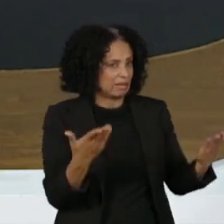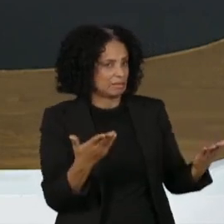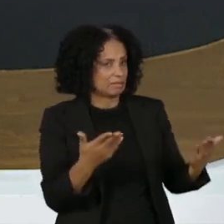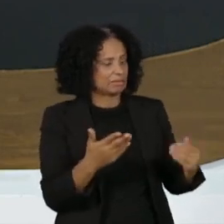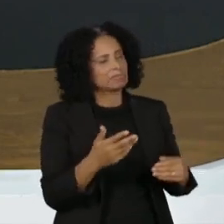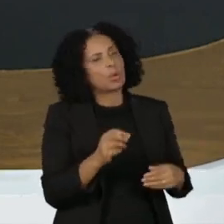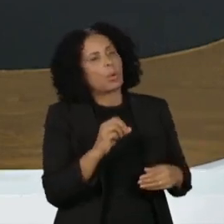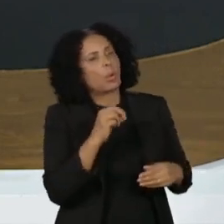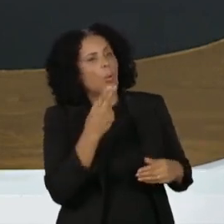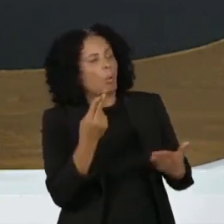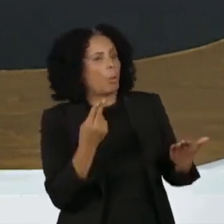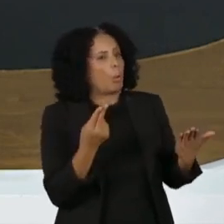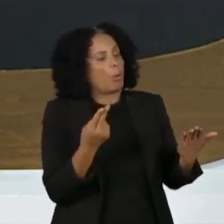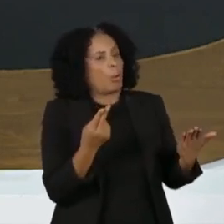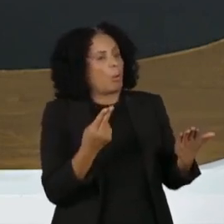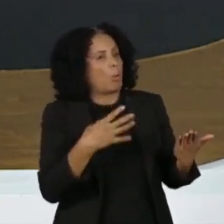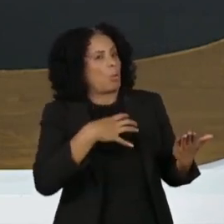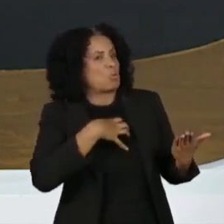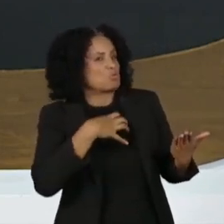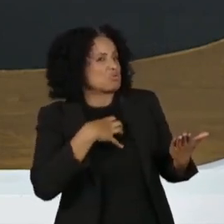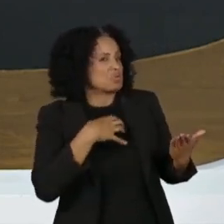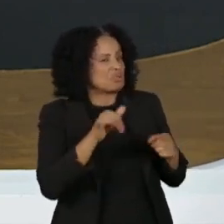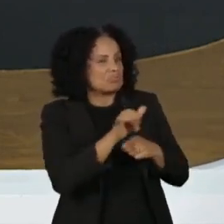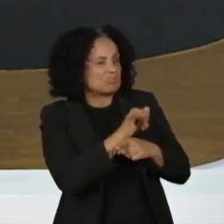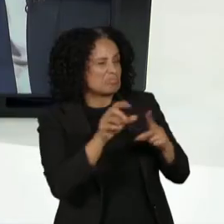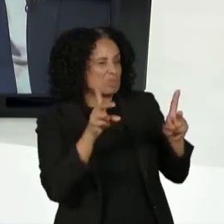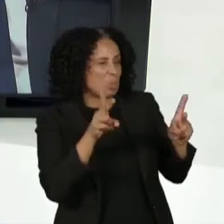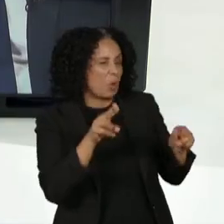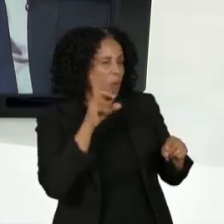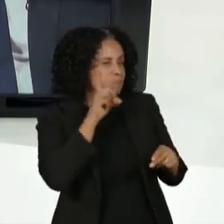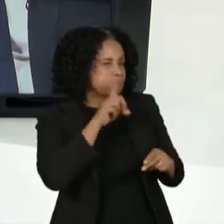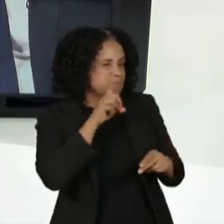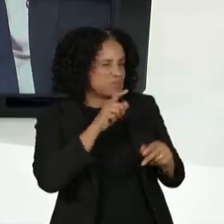conspiração sediciosa, alguma coisa do gênero, meninas?